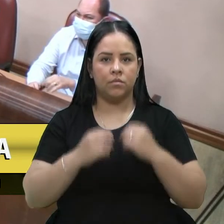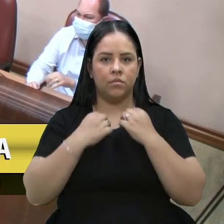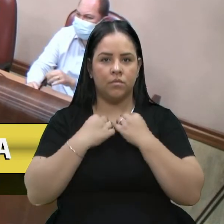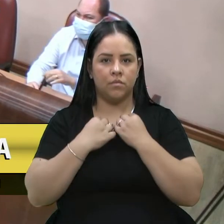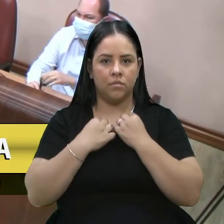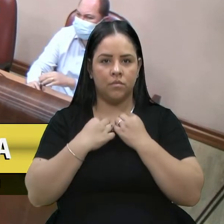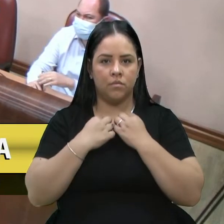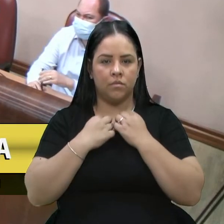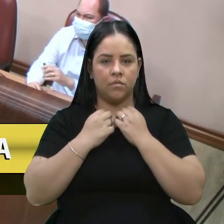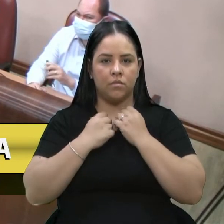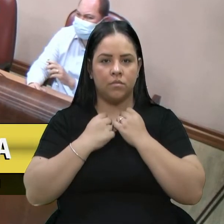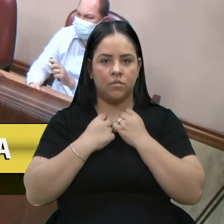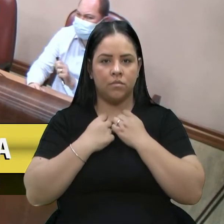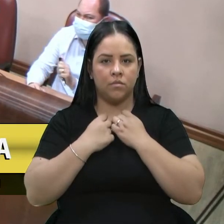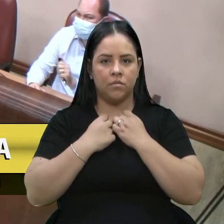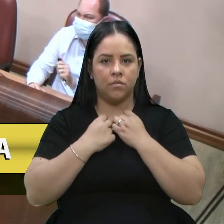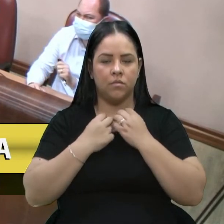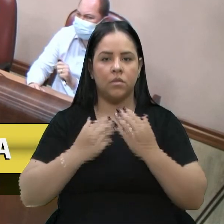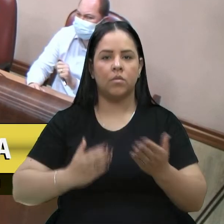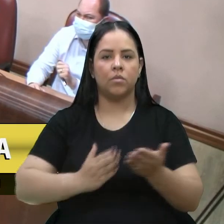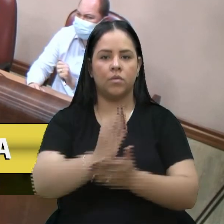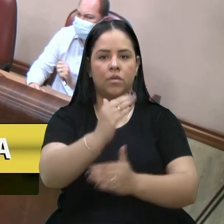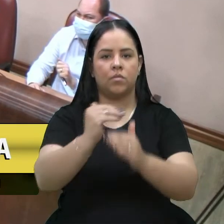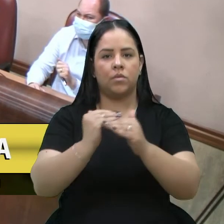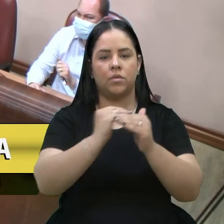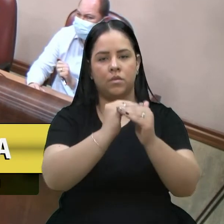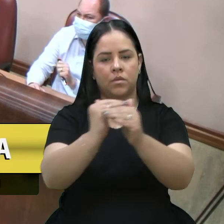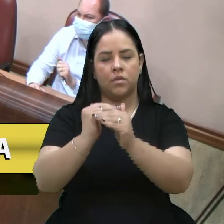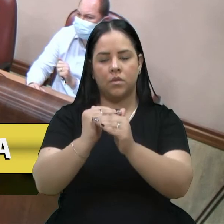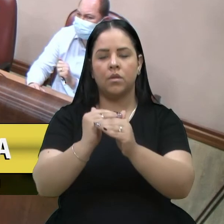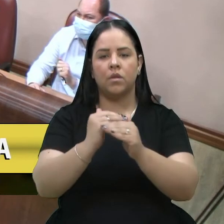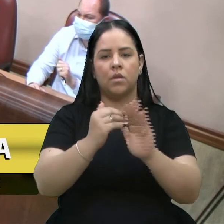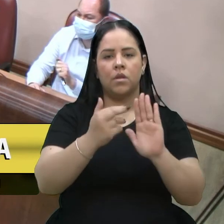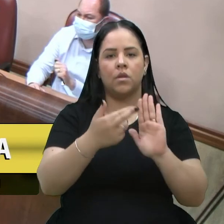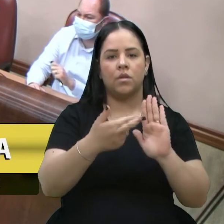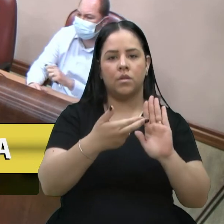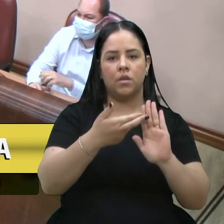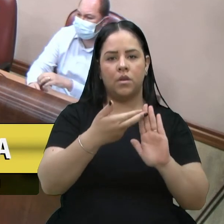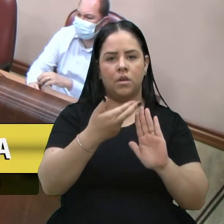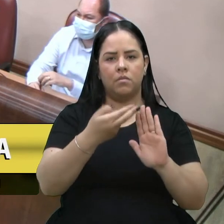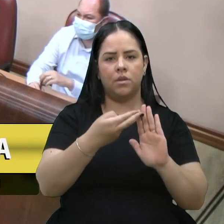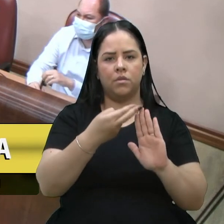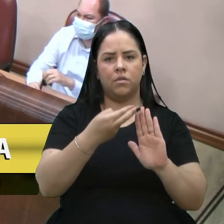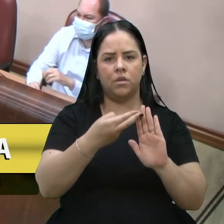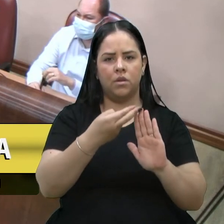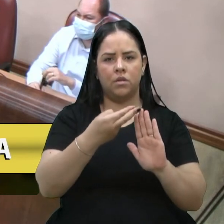Aprovado por unanimidade, requerimento número 60-2021. Aprovado unanimidade,-2021.